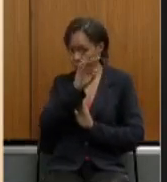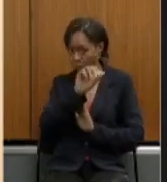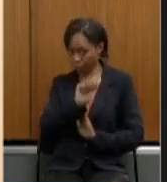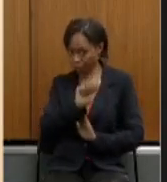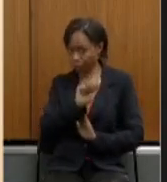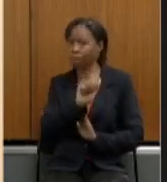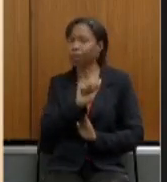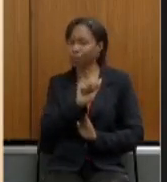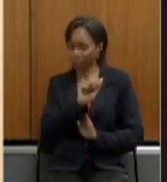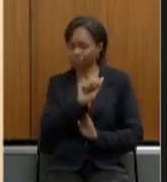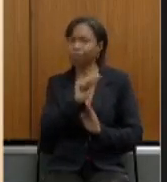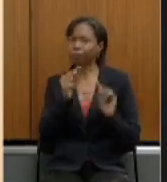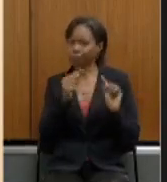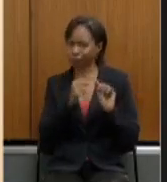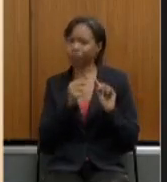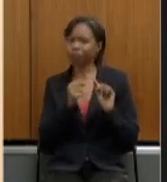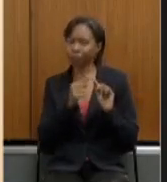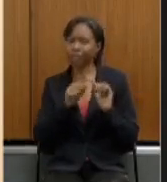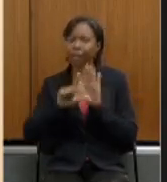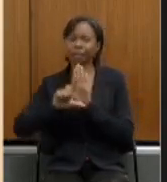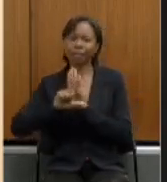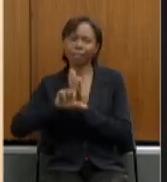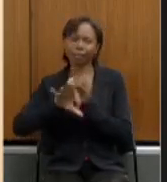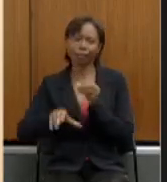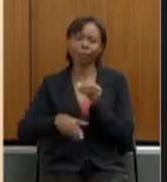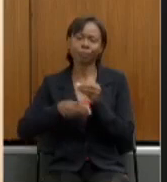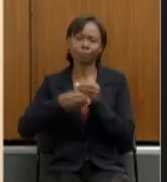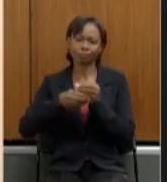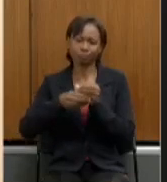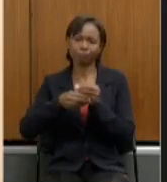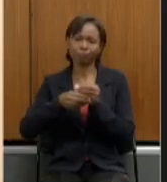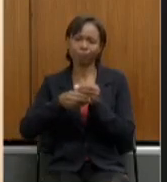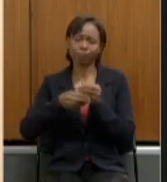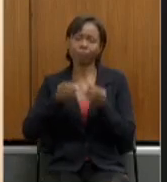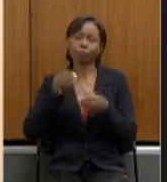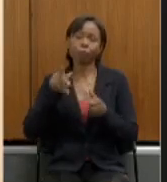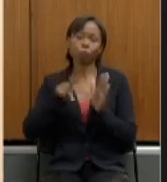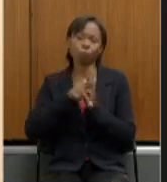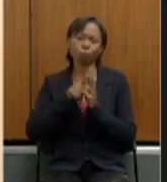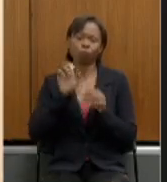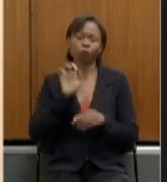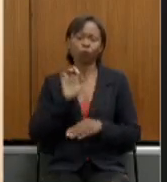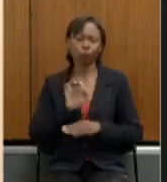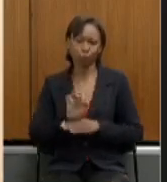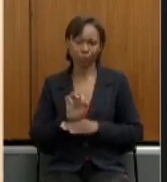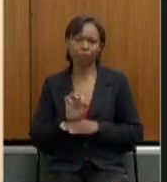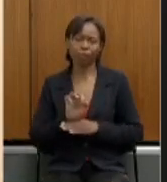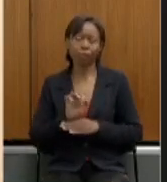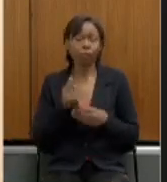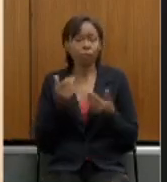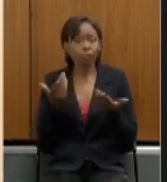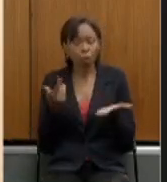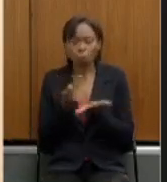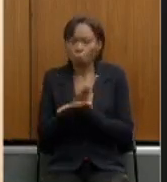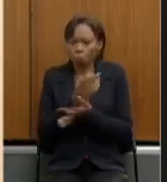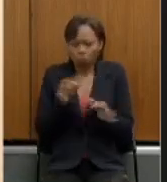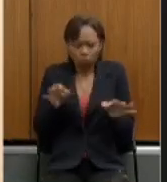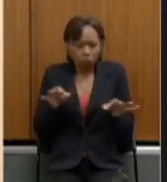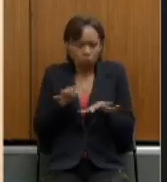a lei complementar do estado e assim então foi realizado